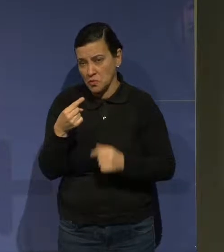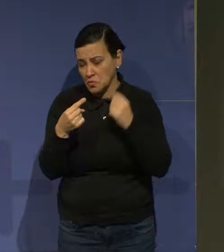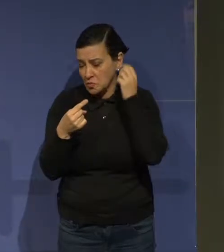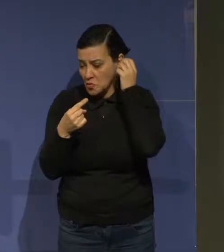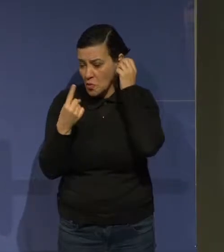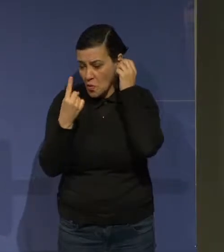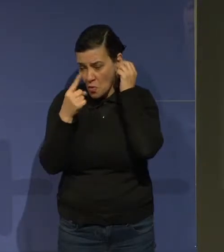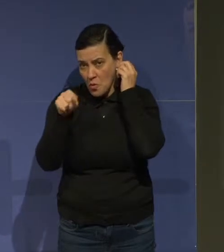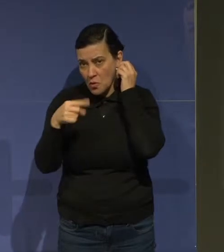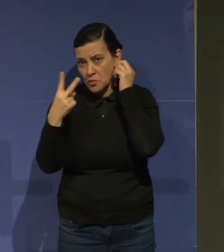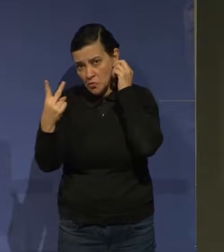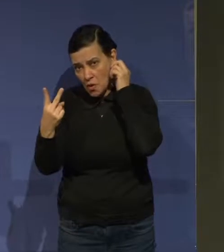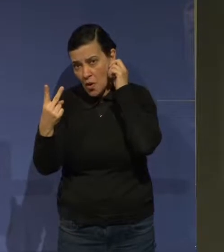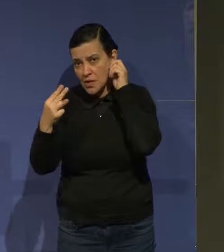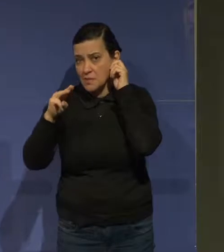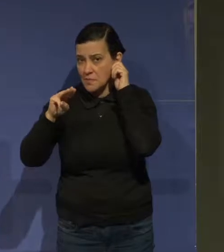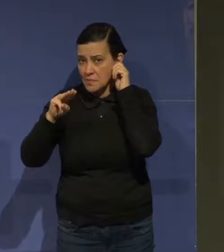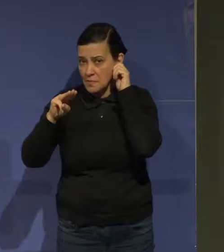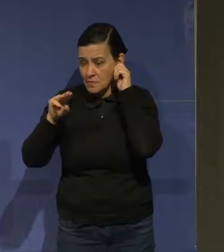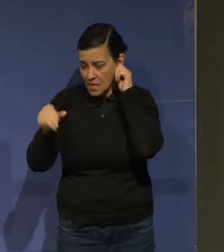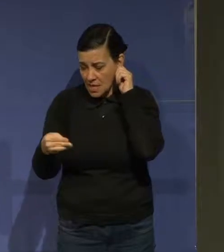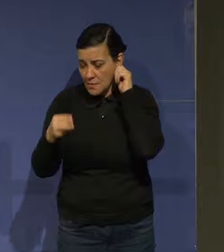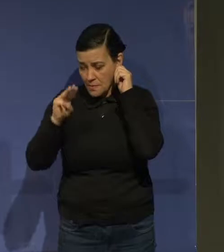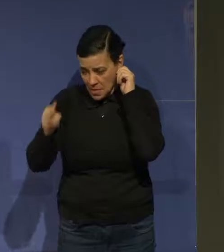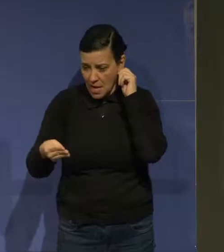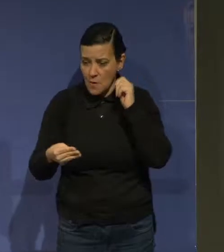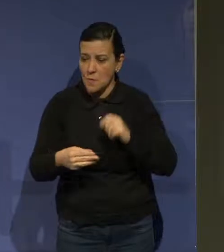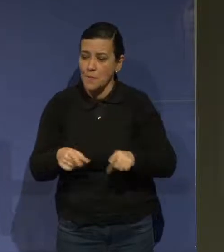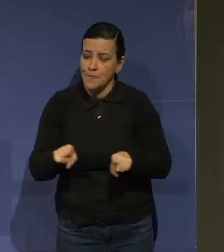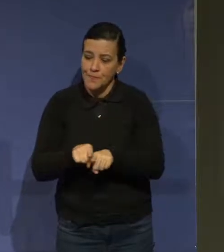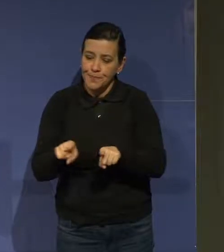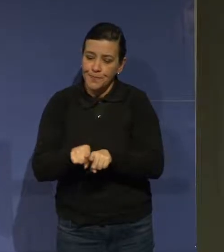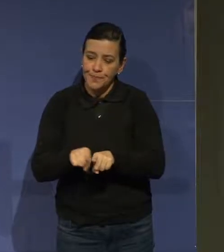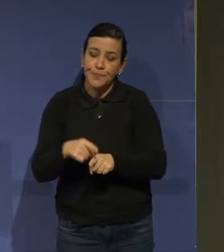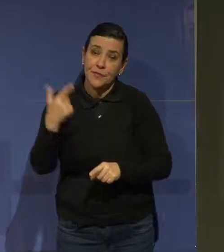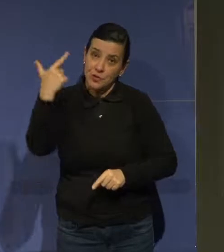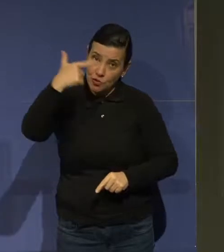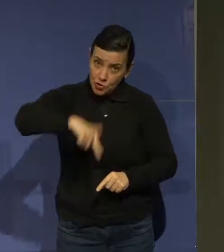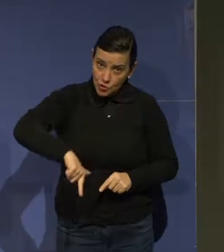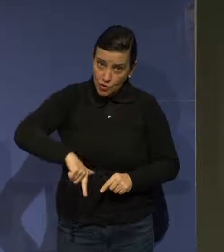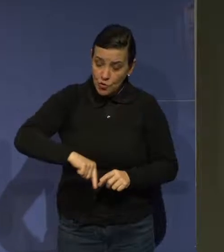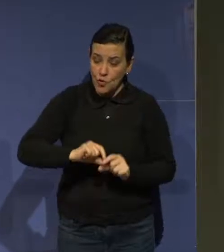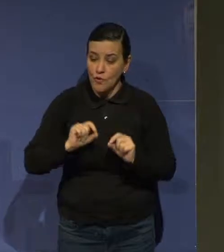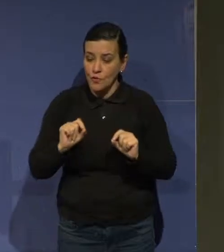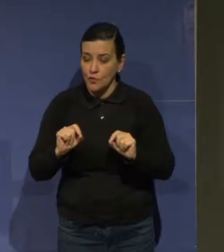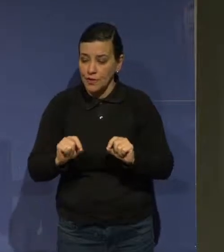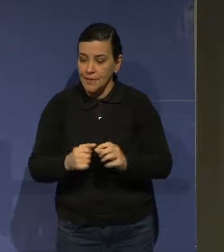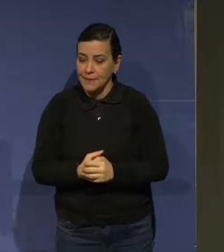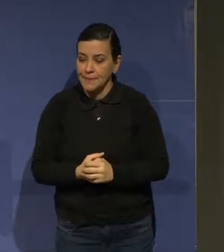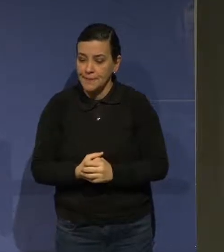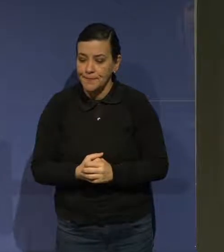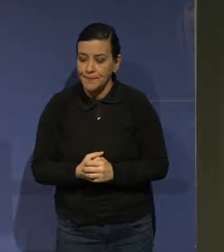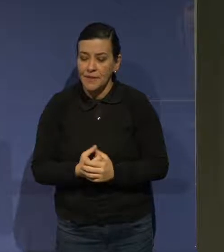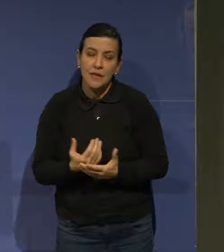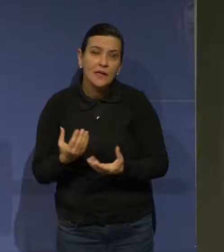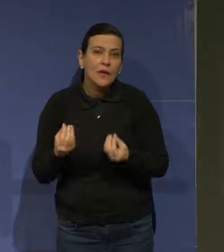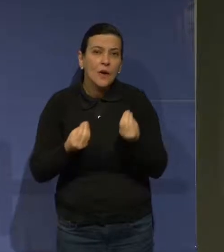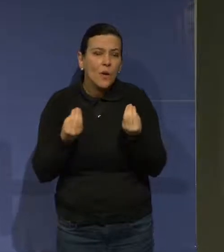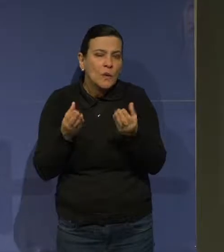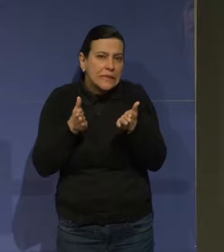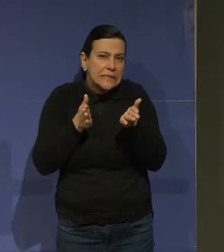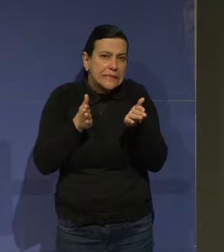E à direita, o mapa de São Paulo. E, de novo, a história por que ser acessível.